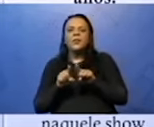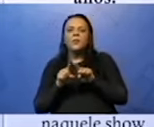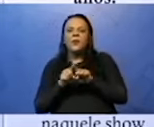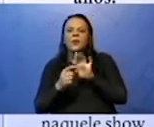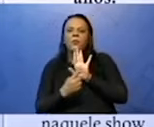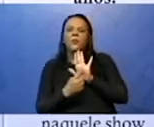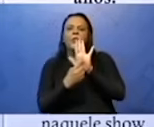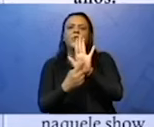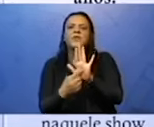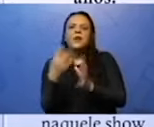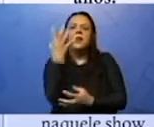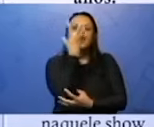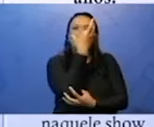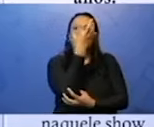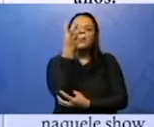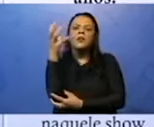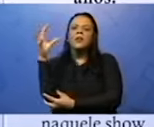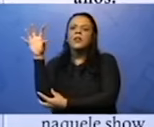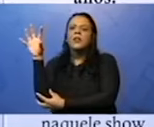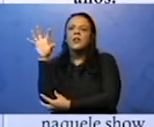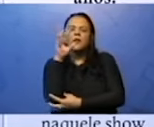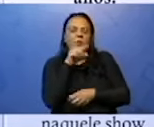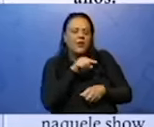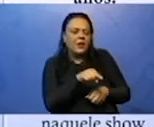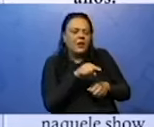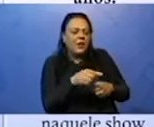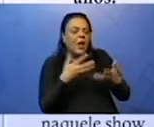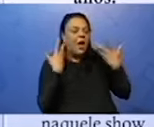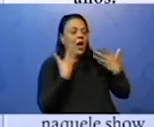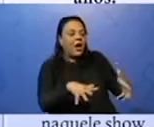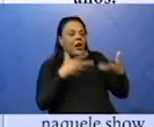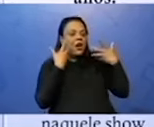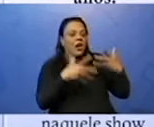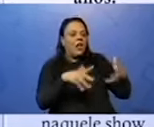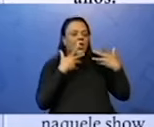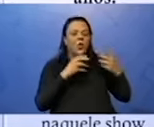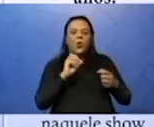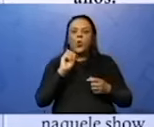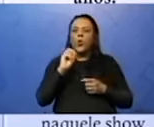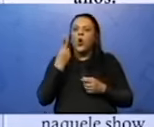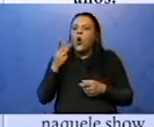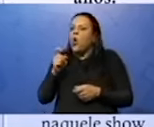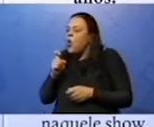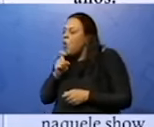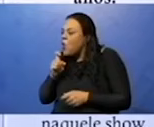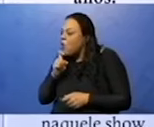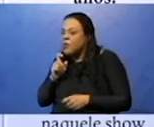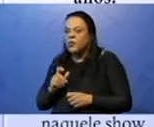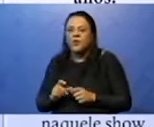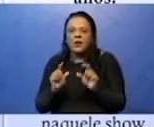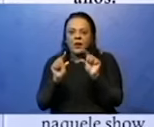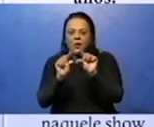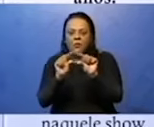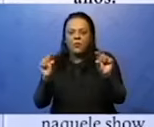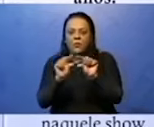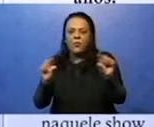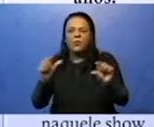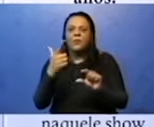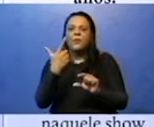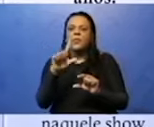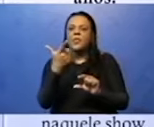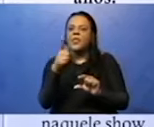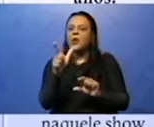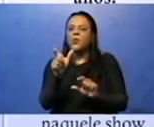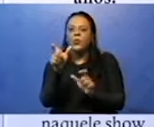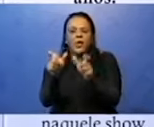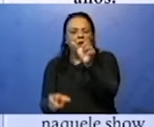deserto, faz frio, faz calor, também eu tenho sujeito inexistente. Verbo haver. Quando que eu tenho o verbo haver? Quando ele indica o tempo